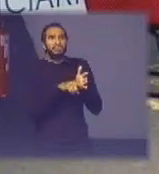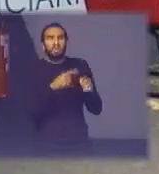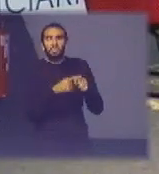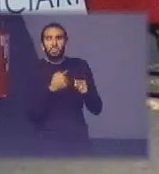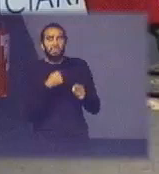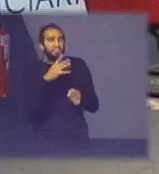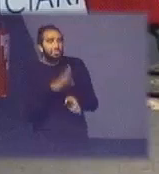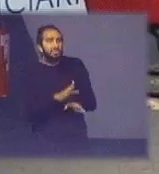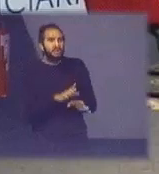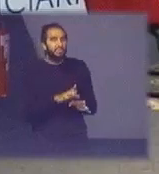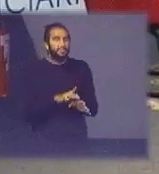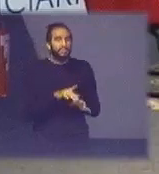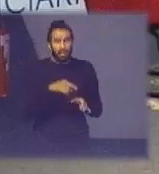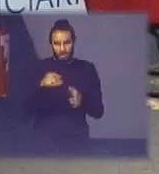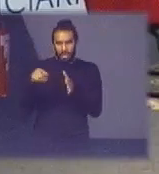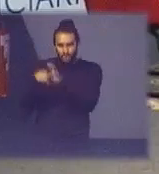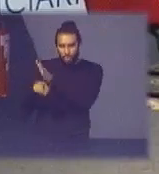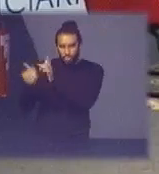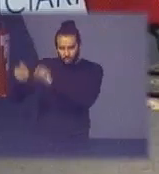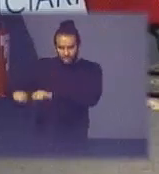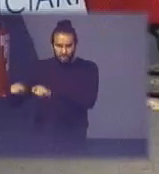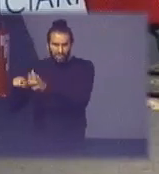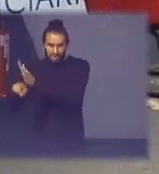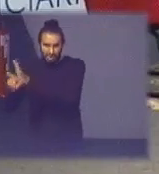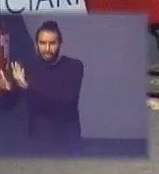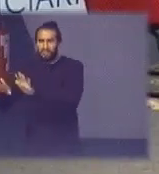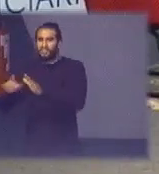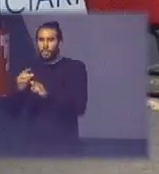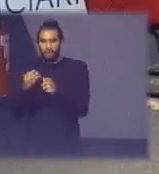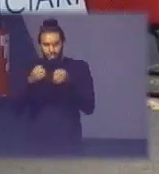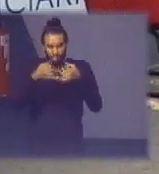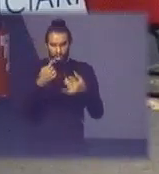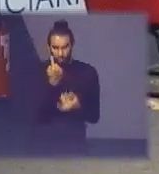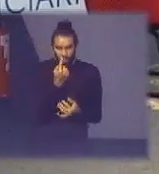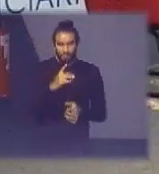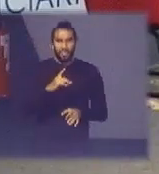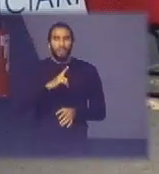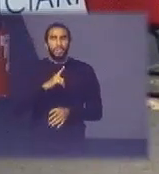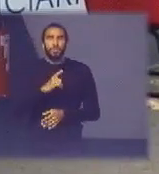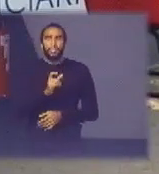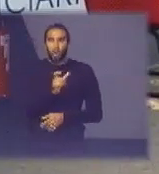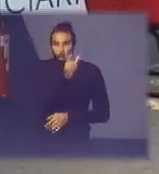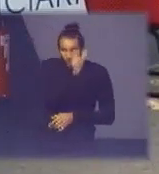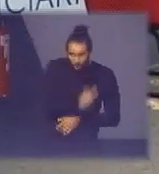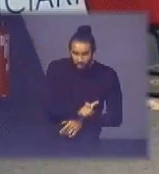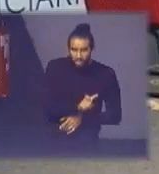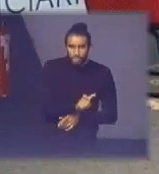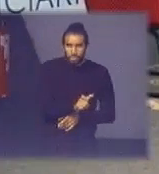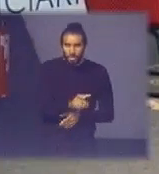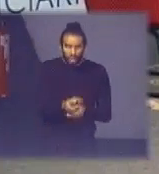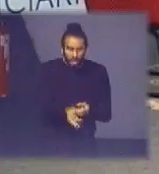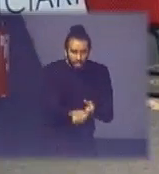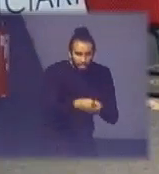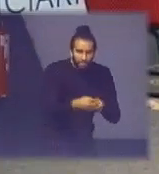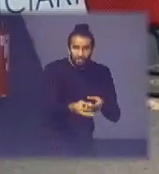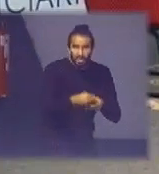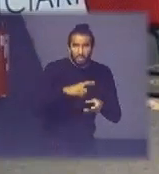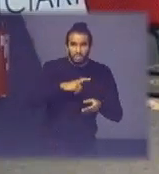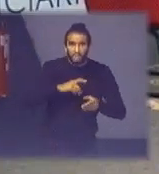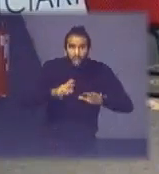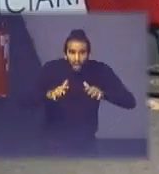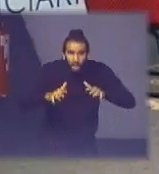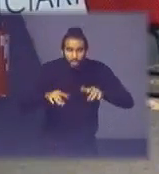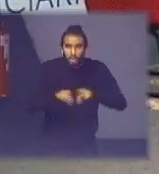tempo depois nas perguntas a gente pode avançar tinha um catador um ex-catador que estava apresentando tremores e déficit